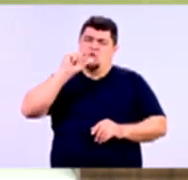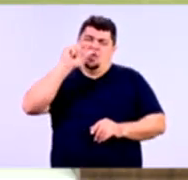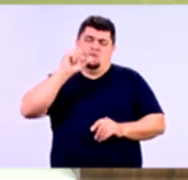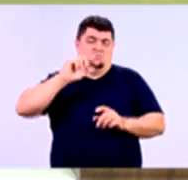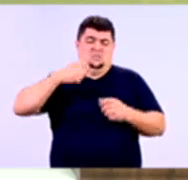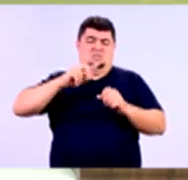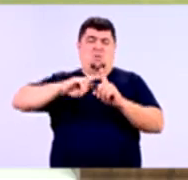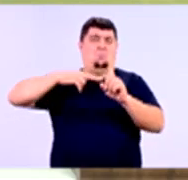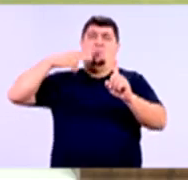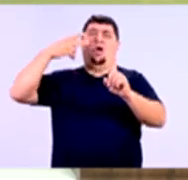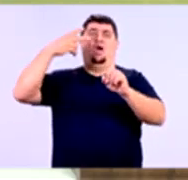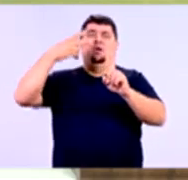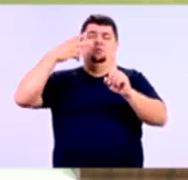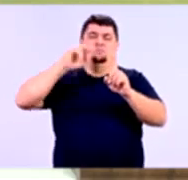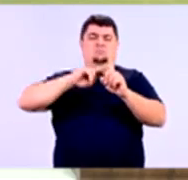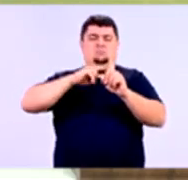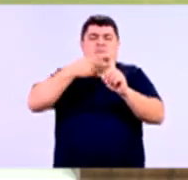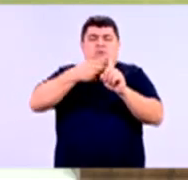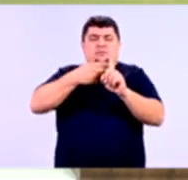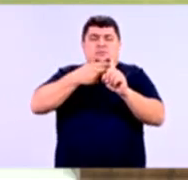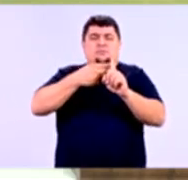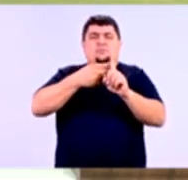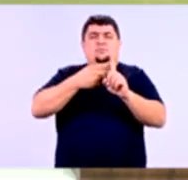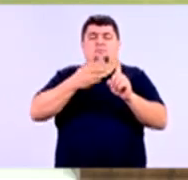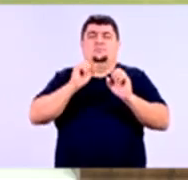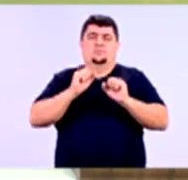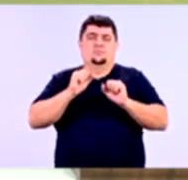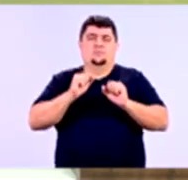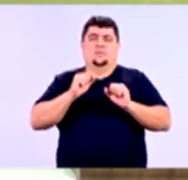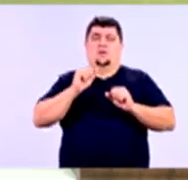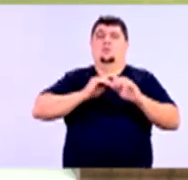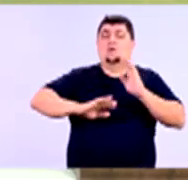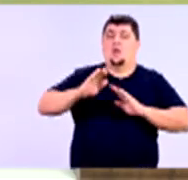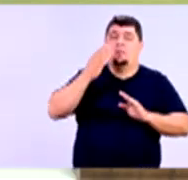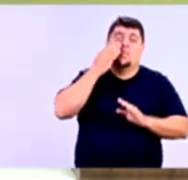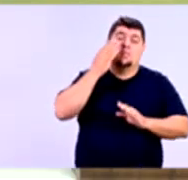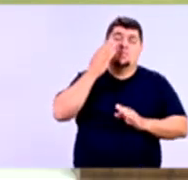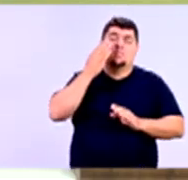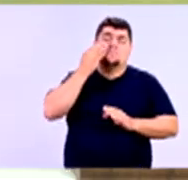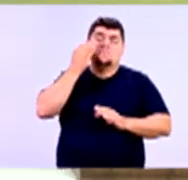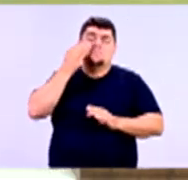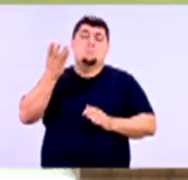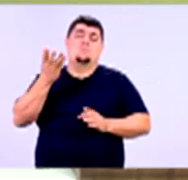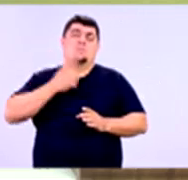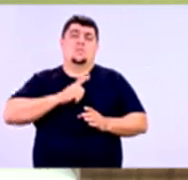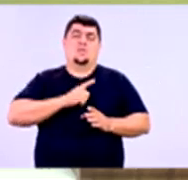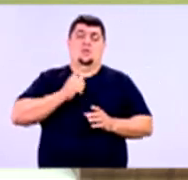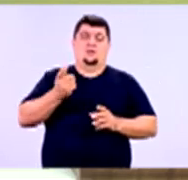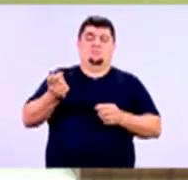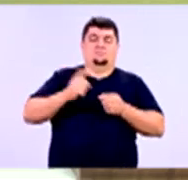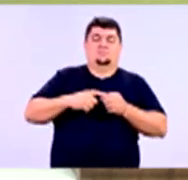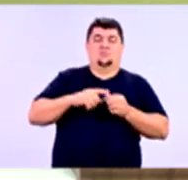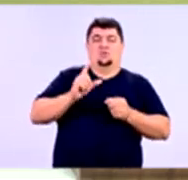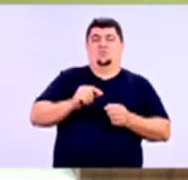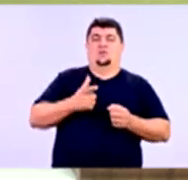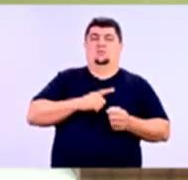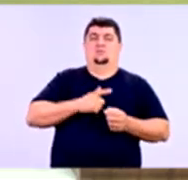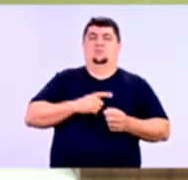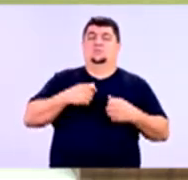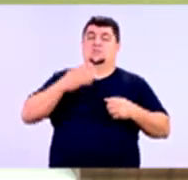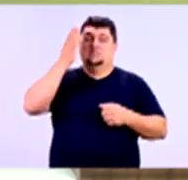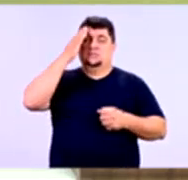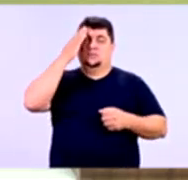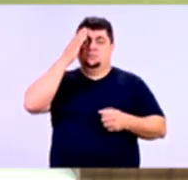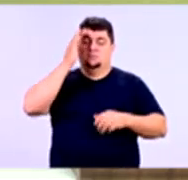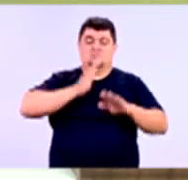receber esse valor. Então, assim, você também analisa risco retorno, você tem um risco menor, só que um retorno menor também, então, você sempre tem que